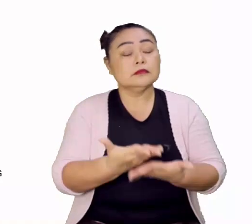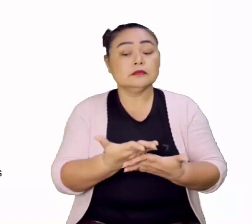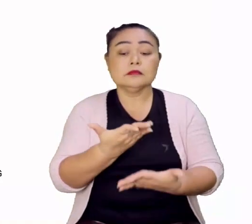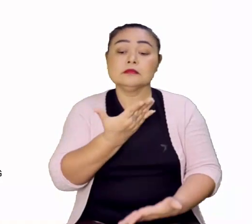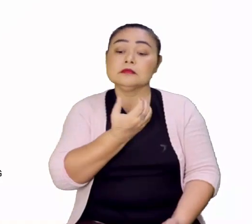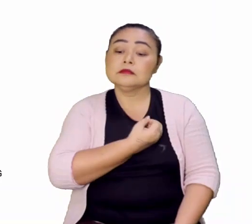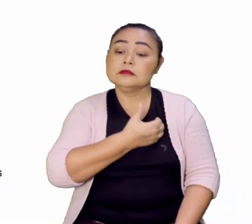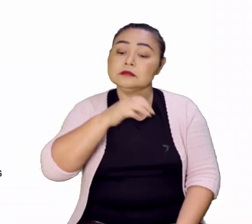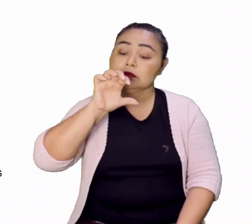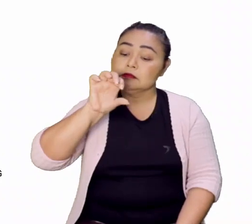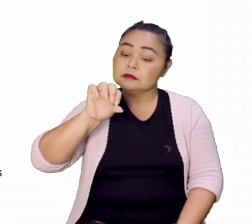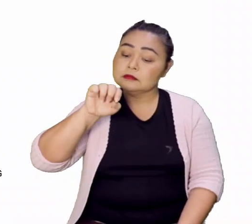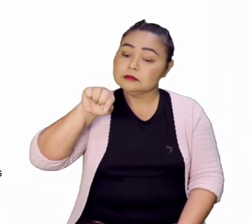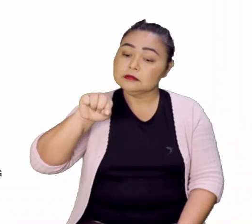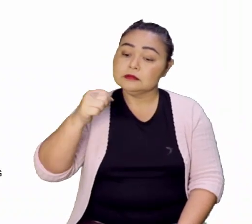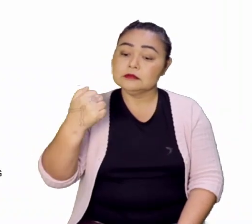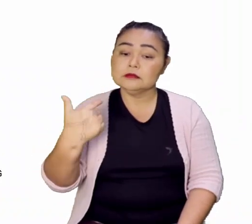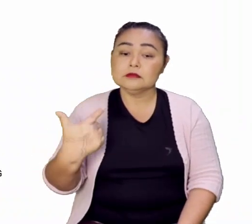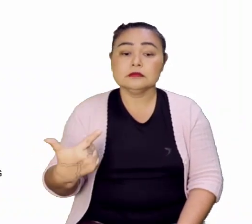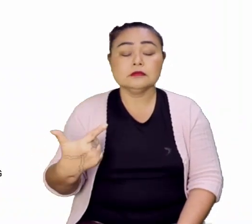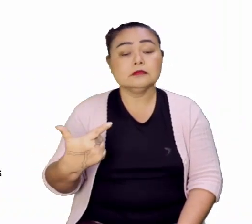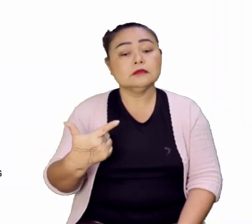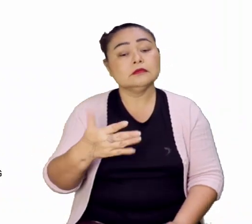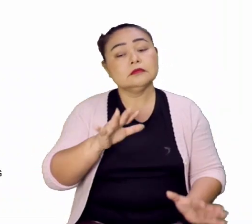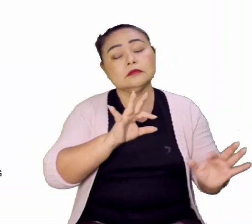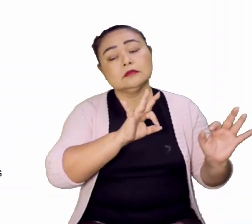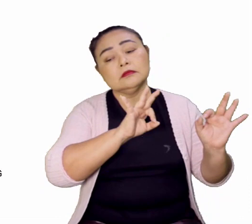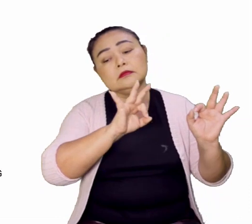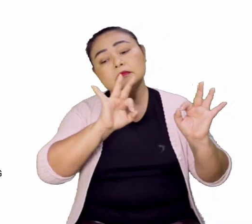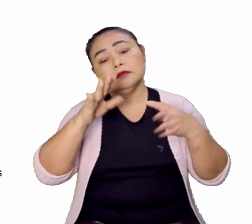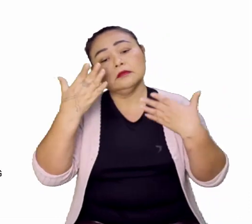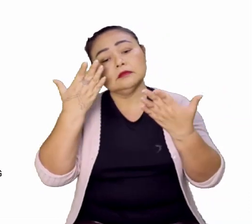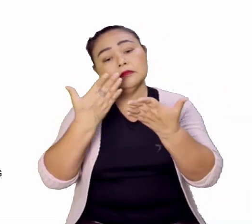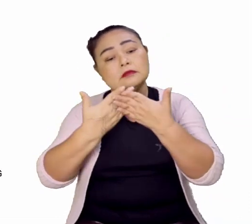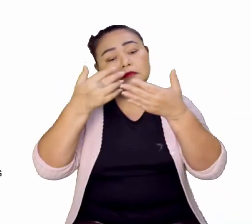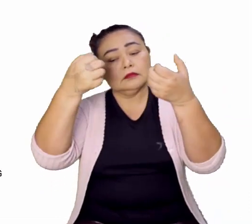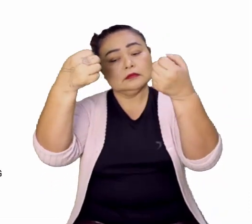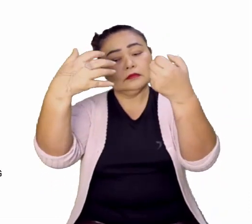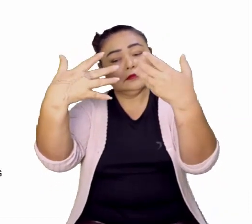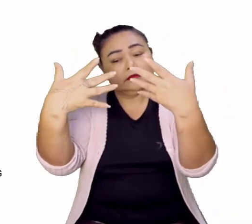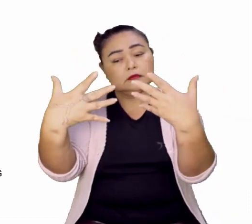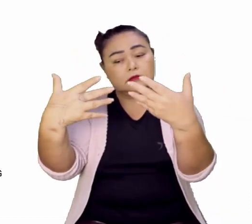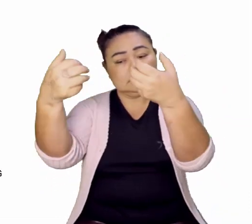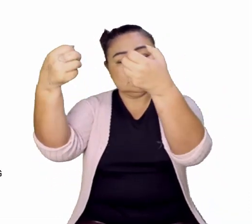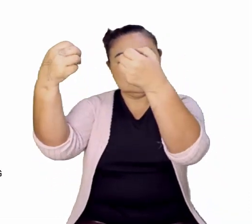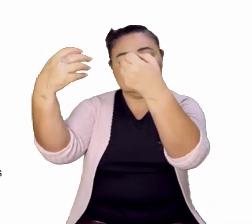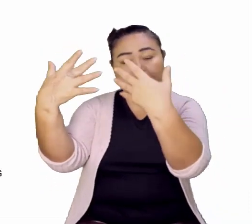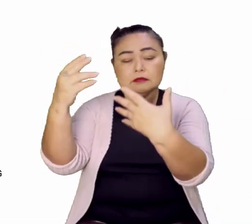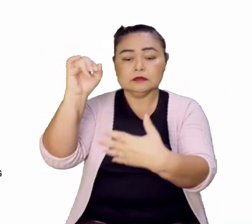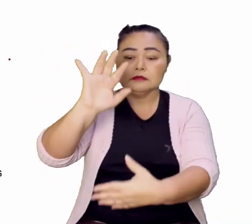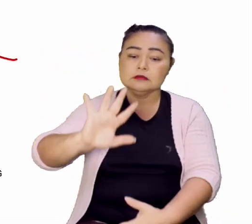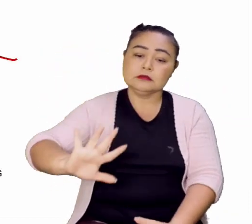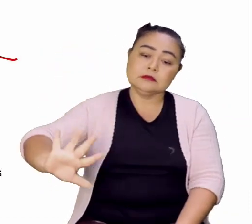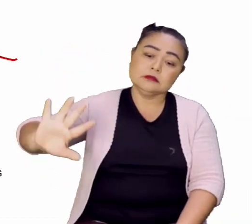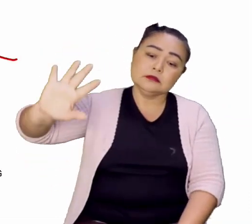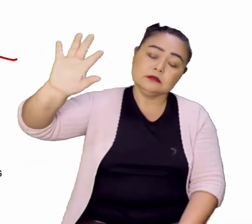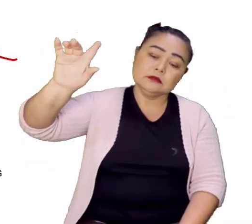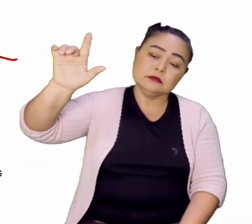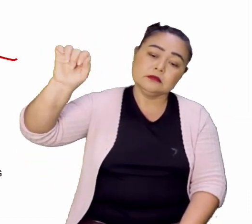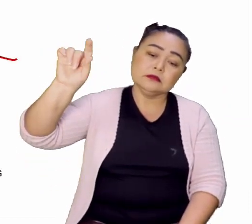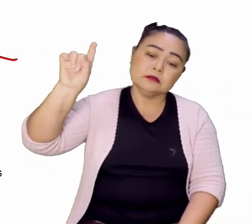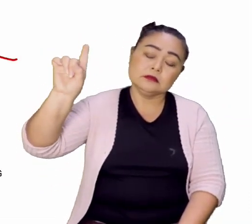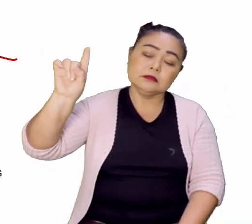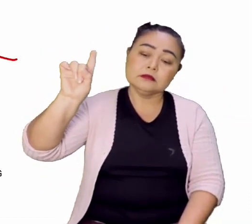vamos lá, vamos para ela. Durante a aula eu expliquei sobre essa imagem, eu fiz uma leitura